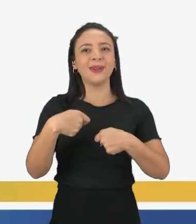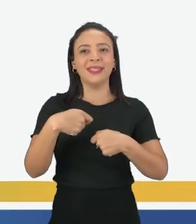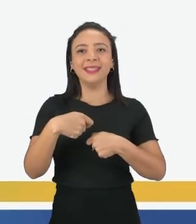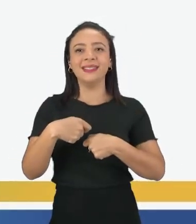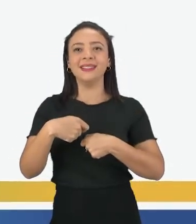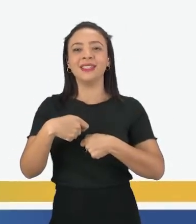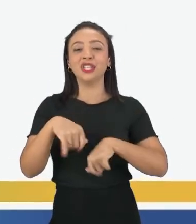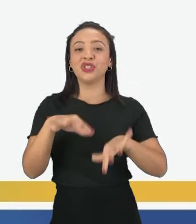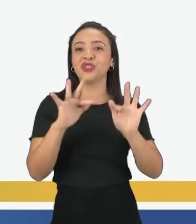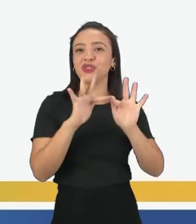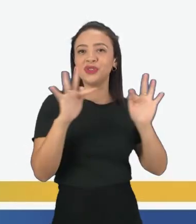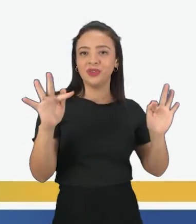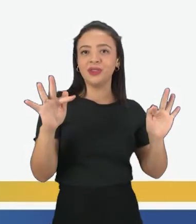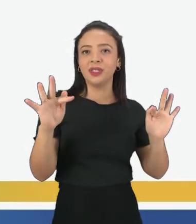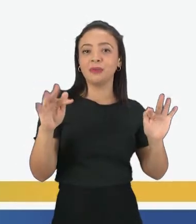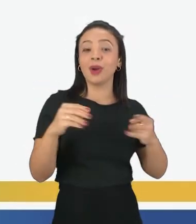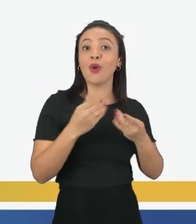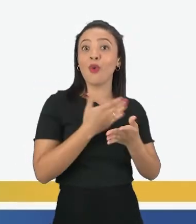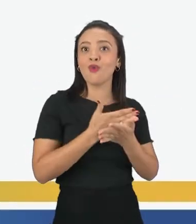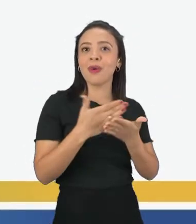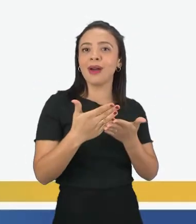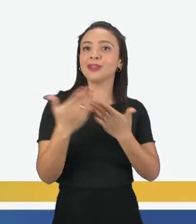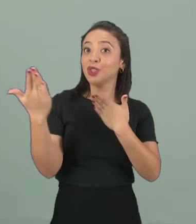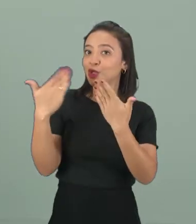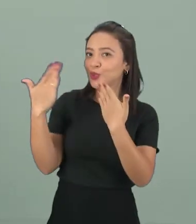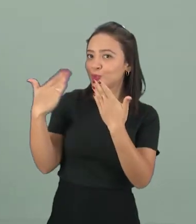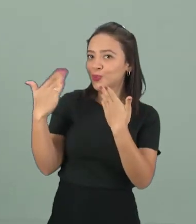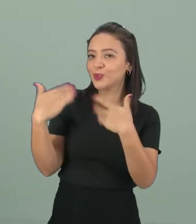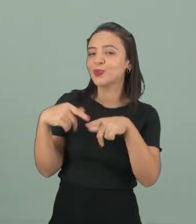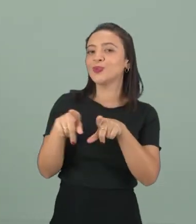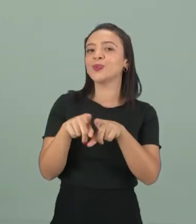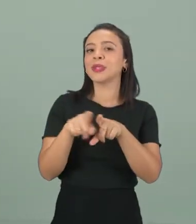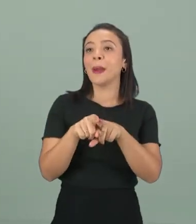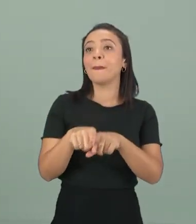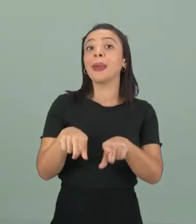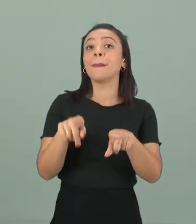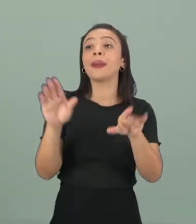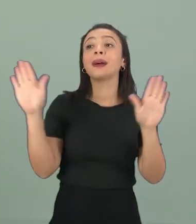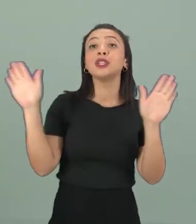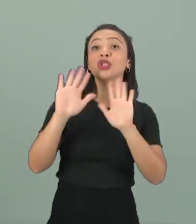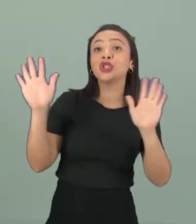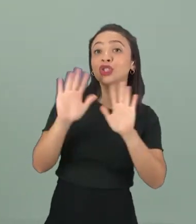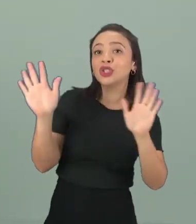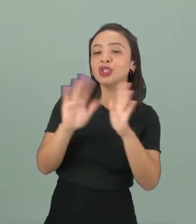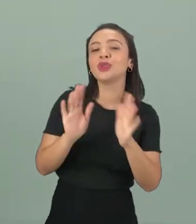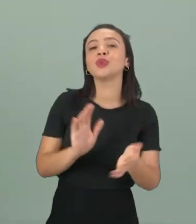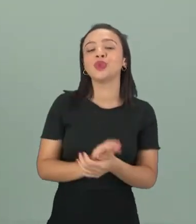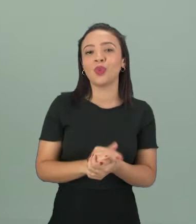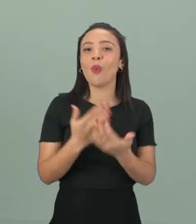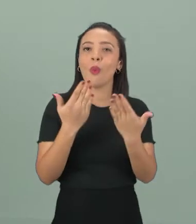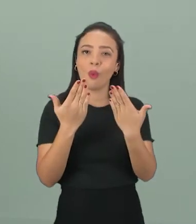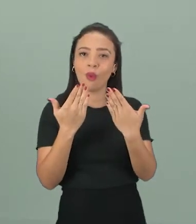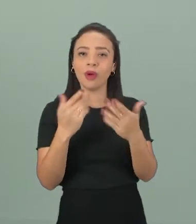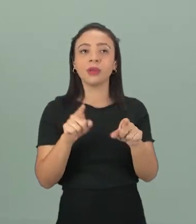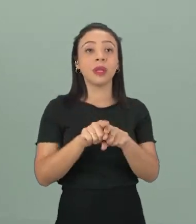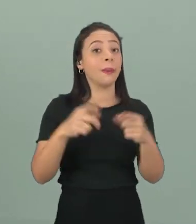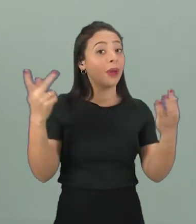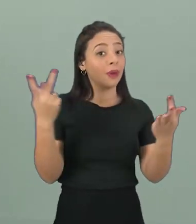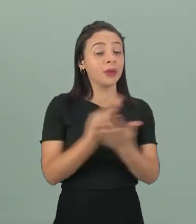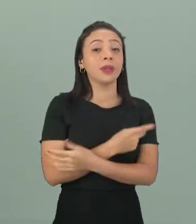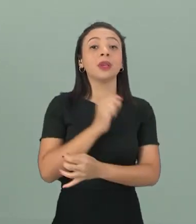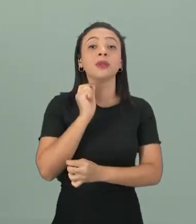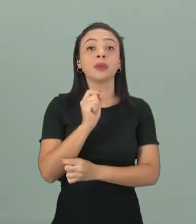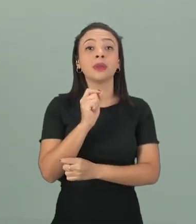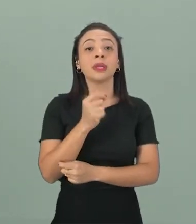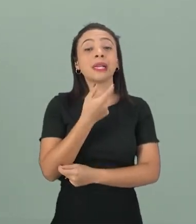de frases para introduzir uma conversa e para se despedir de alguém, não é? Da mesma forma também acontece